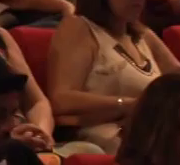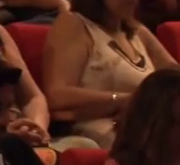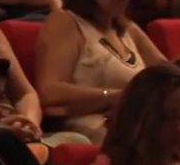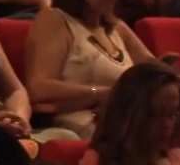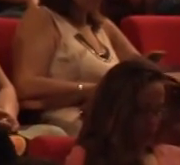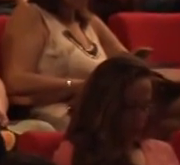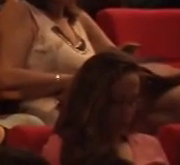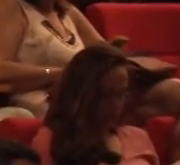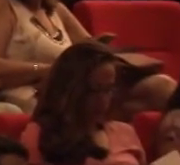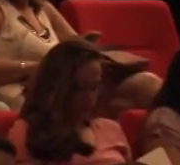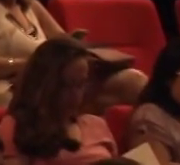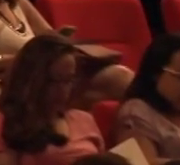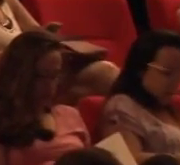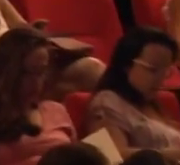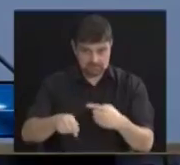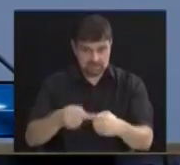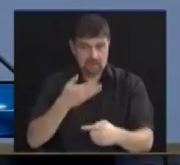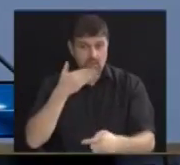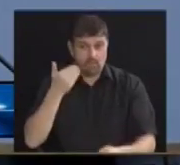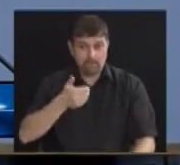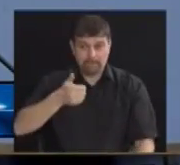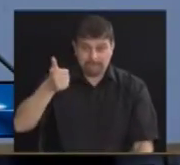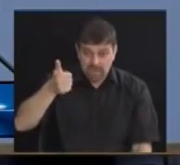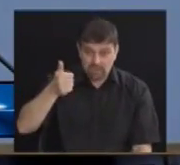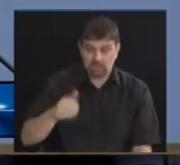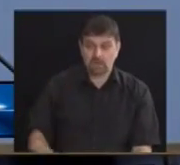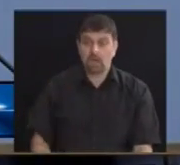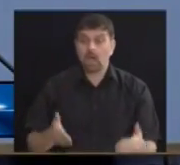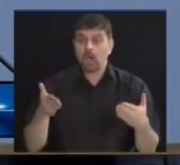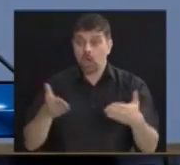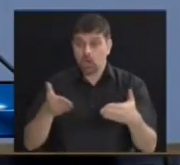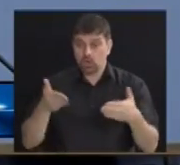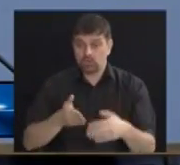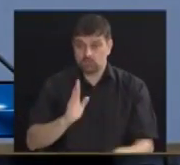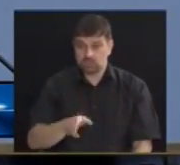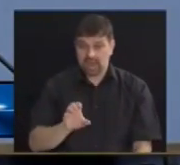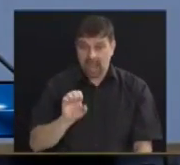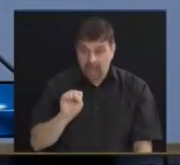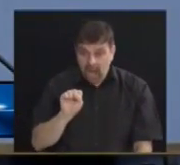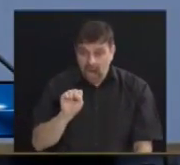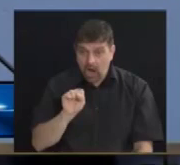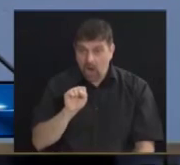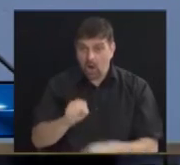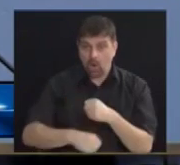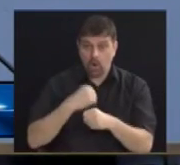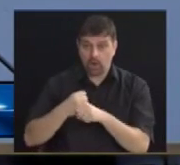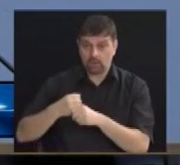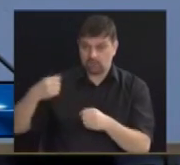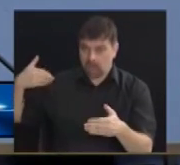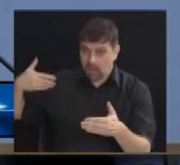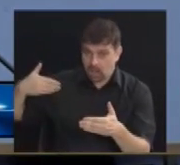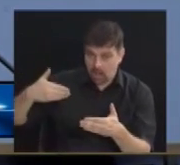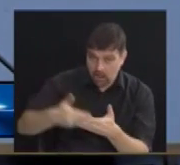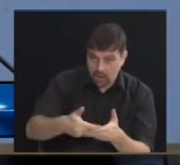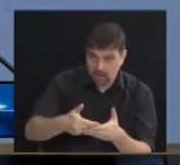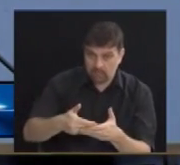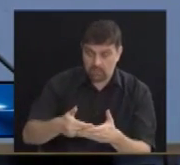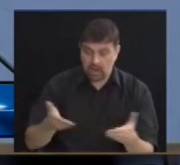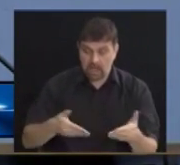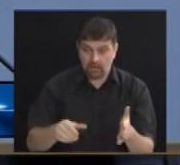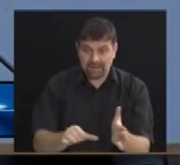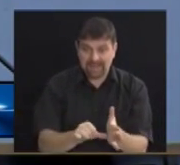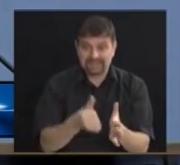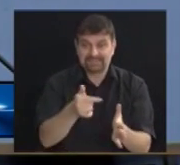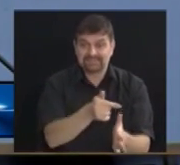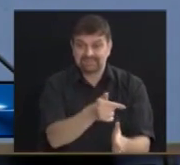voz aos profissionais ligados ao setor. E hoje, no oitavo ano e no sexto encontro, nós